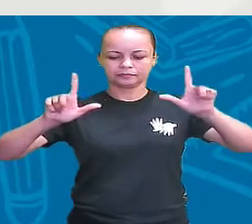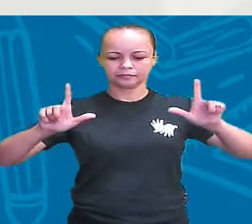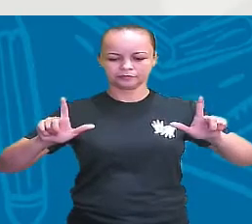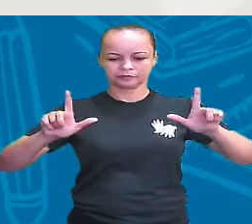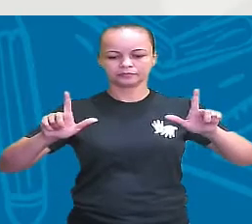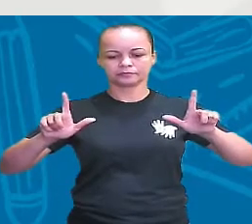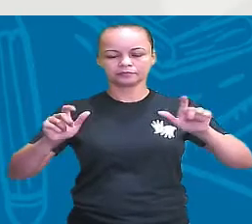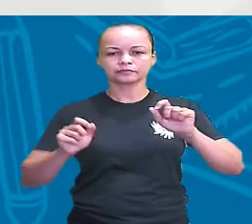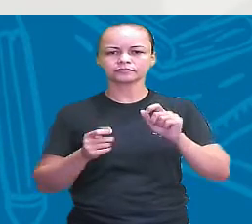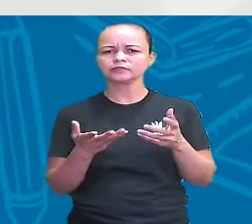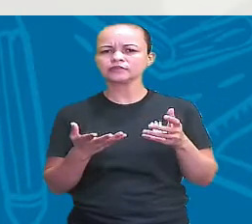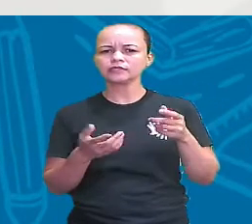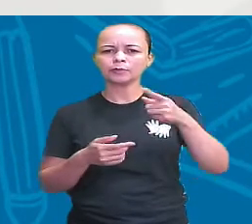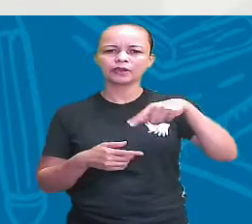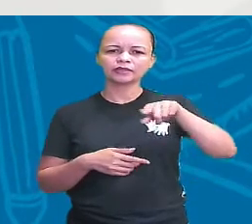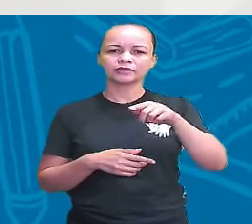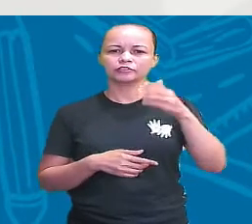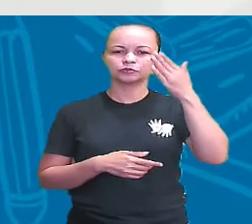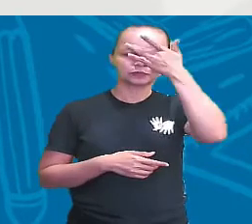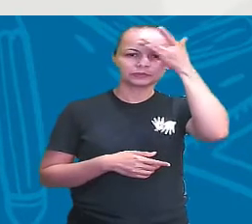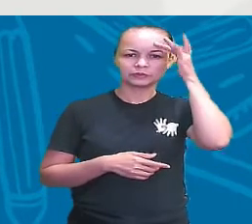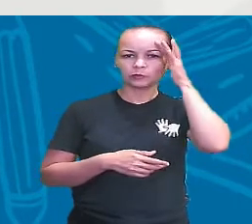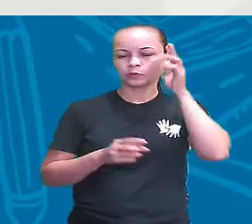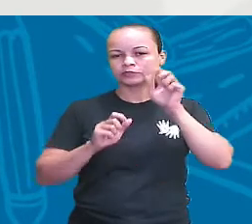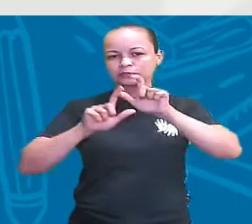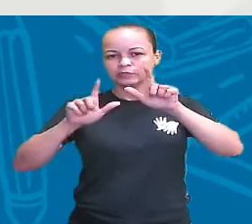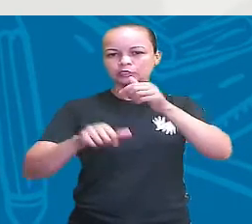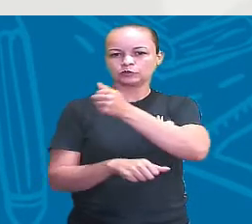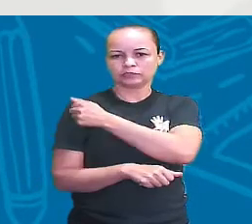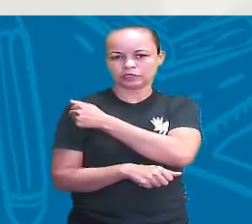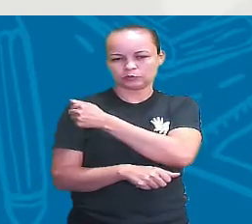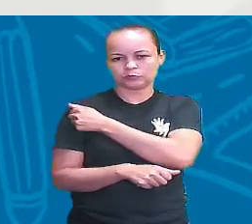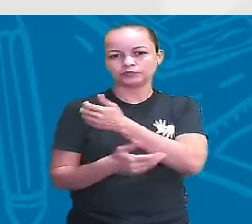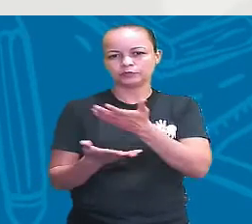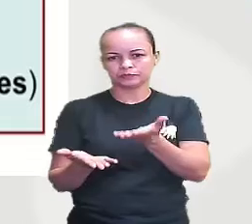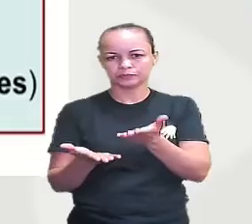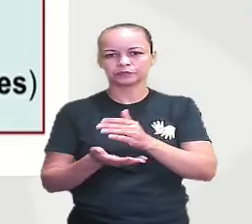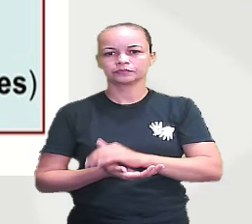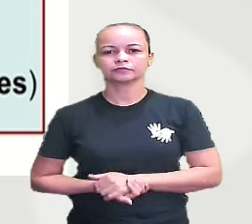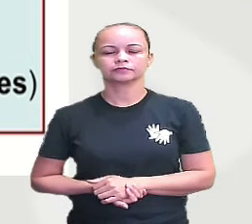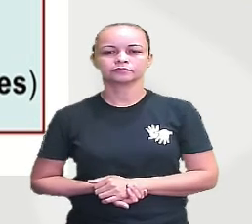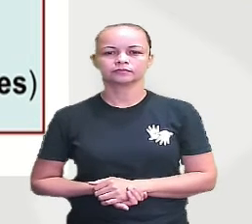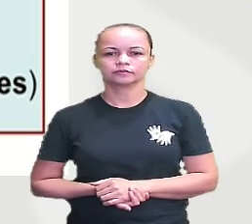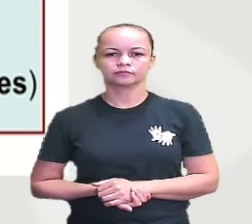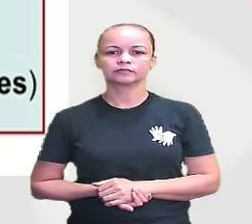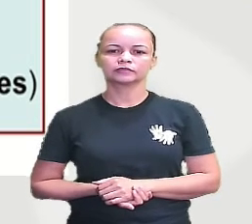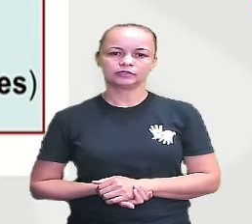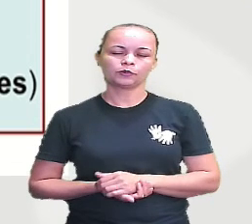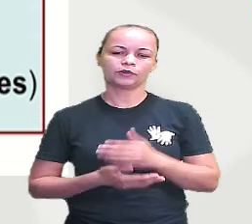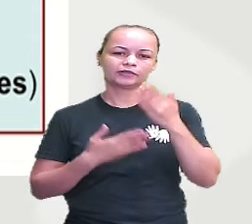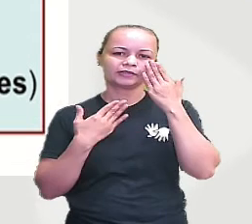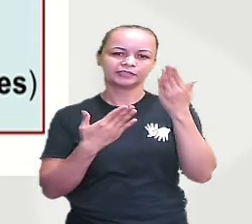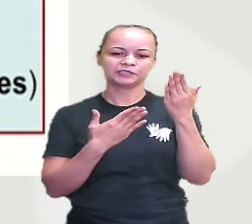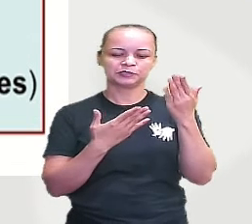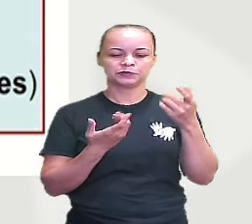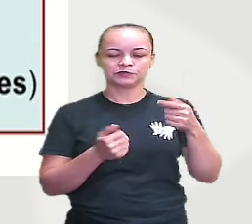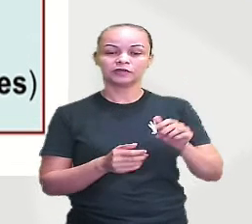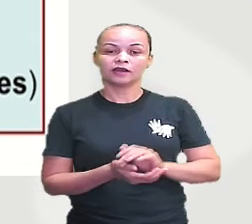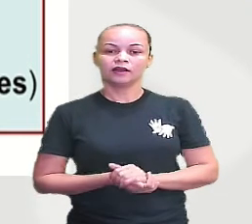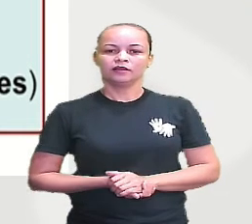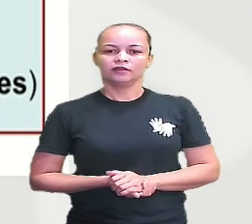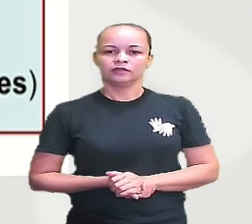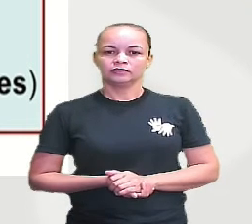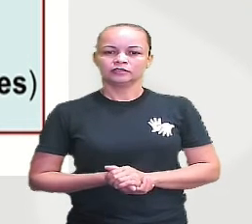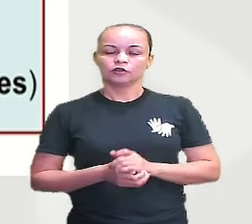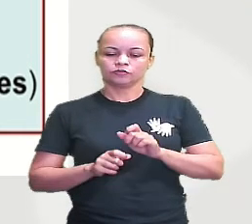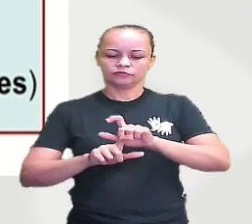apropriar, printar, fazer o que ele achar interessante, gente. Abra essa imagem aí, por favor, produção. Muito agradecido, produção. Por favor,